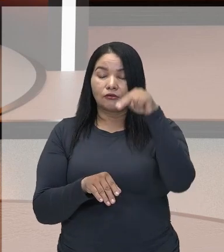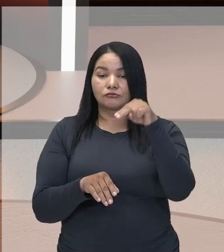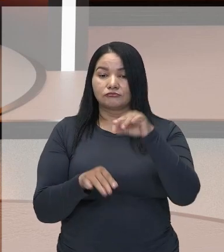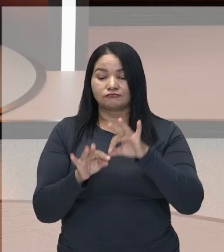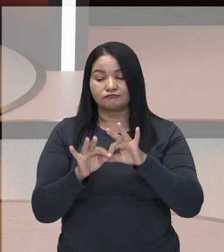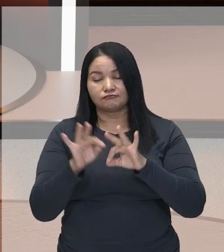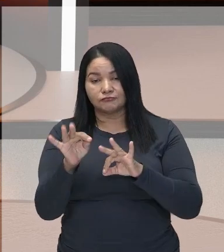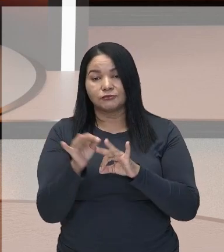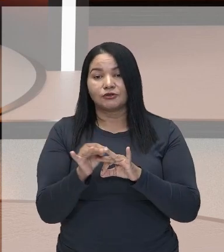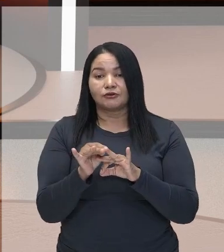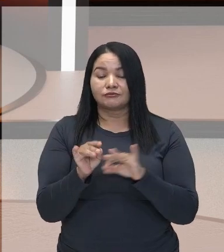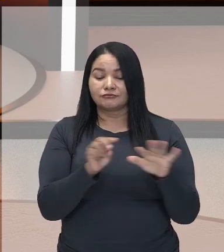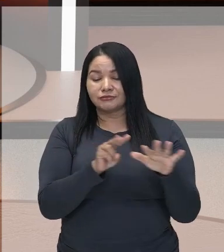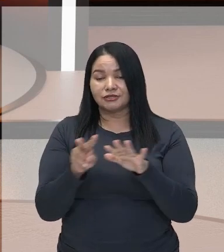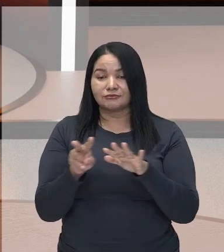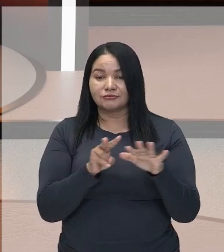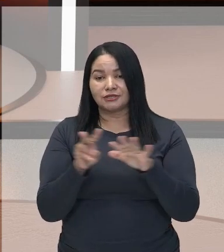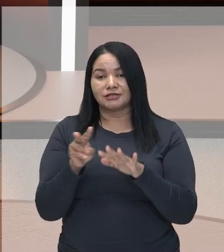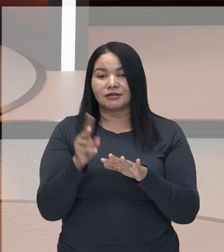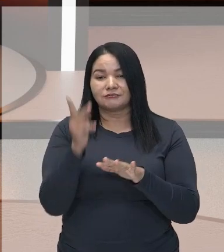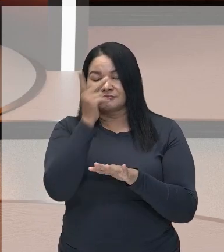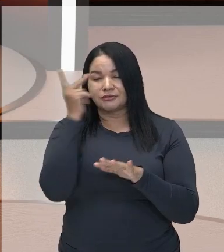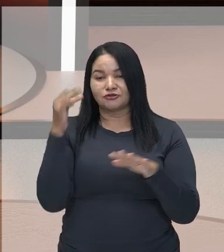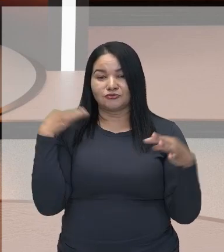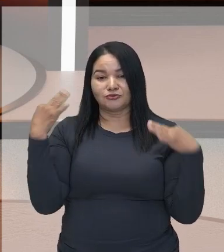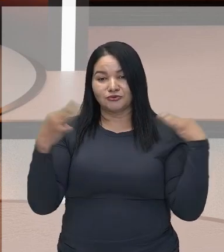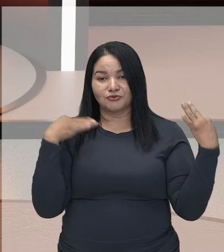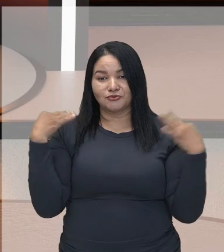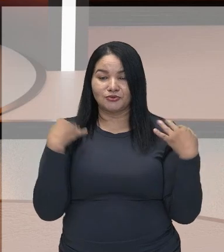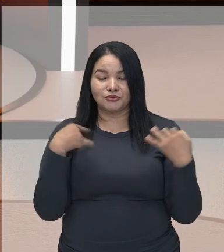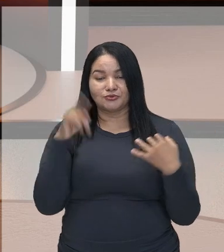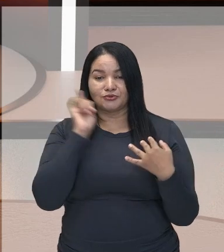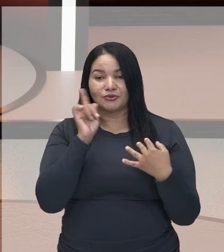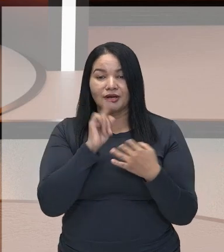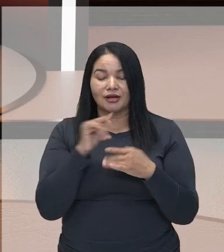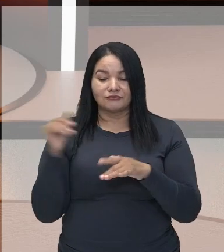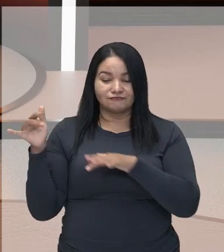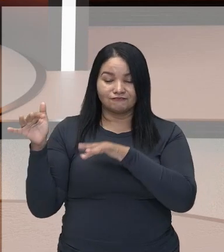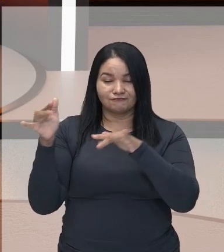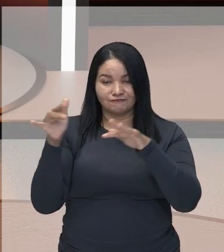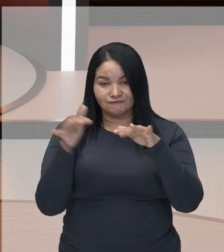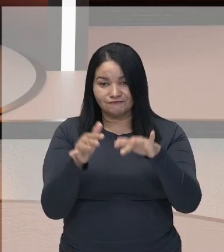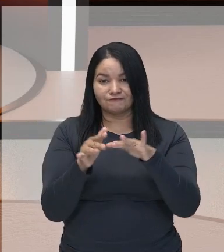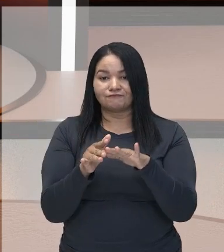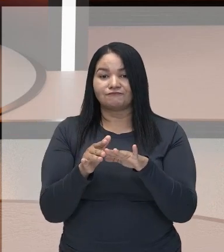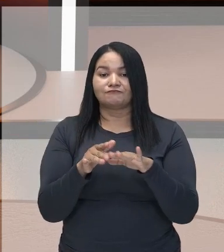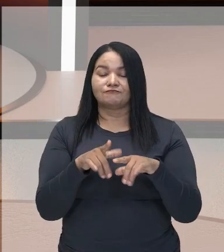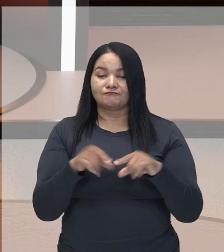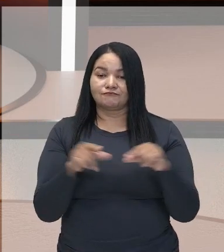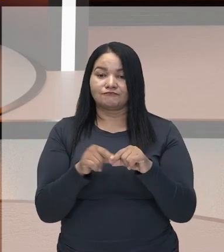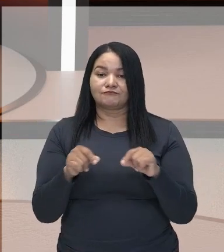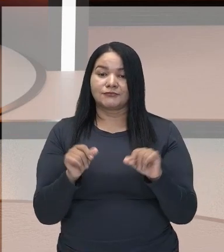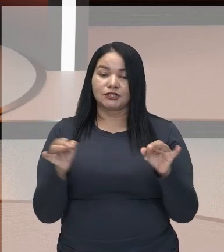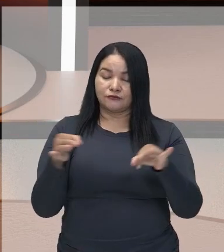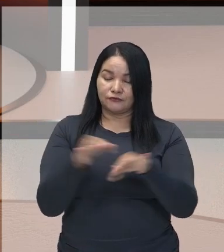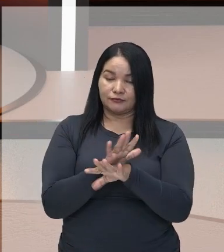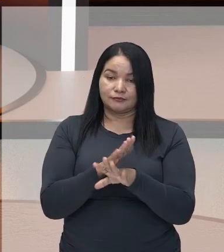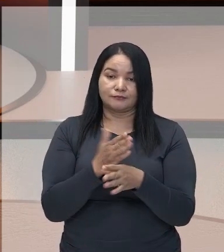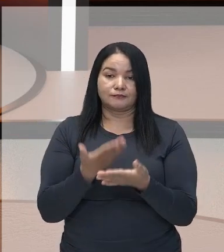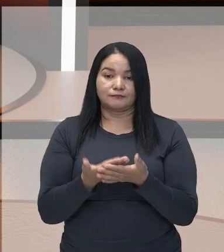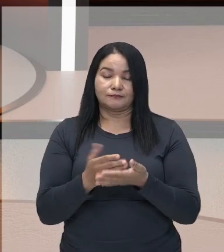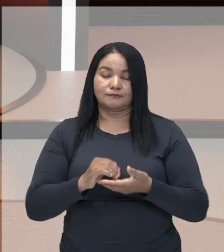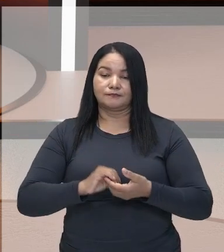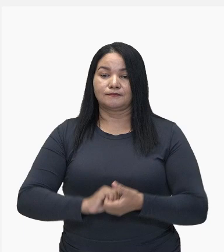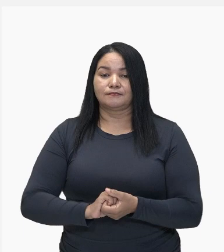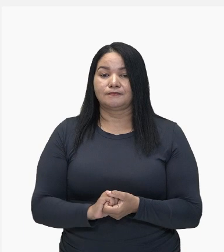semanas, atraindo turistas internacionais e a própria população japonesa. Finalizamos aqui mais uma